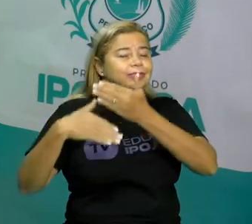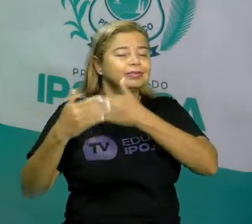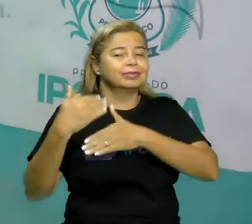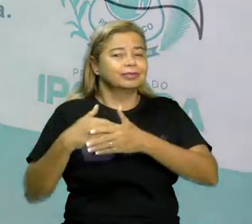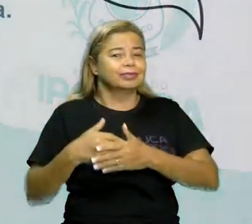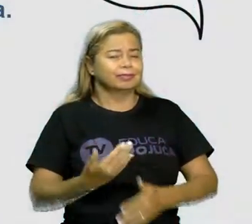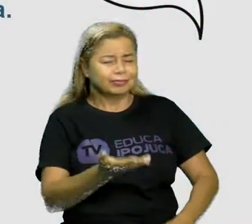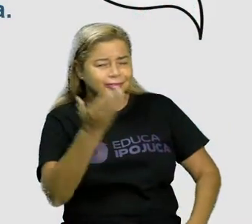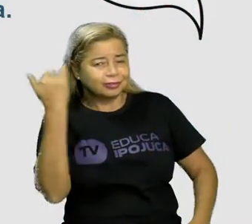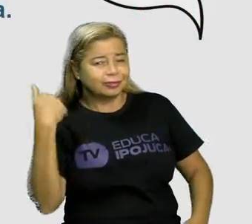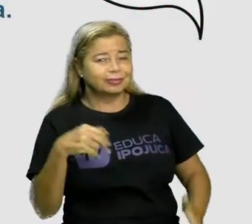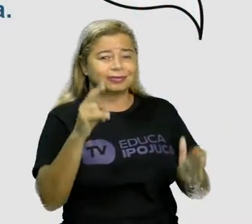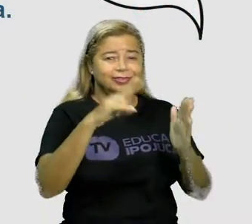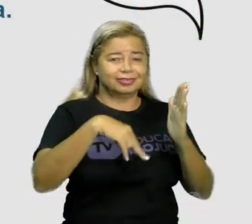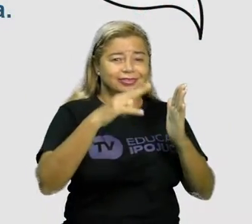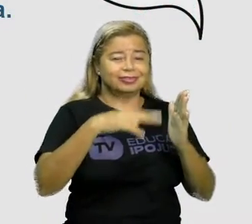ler?